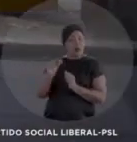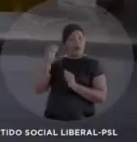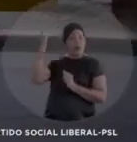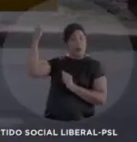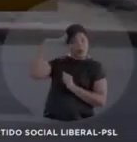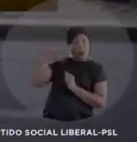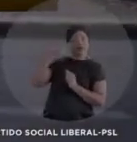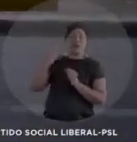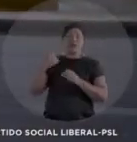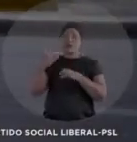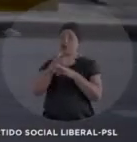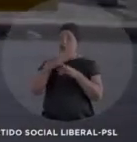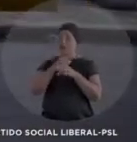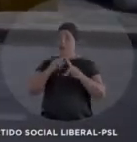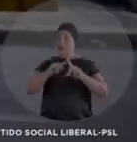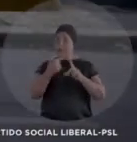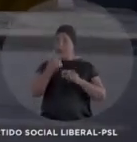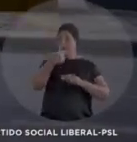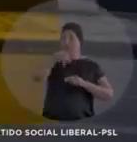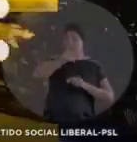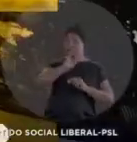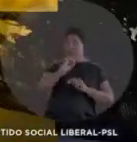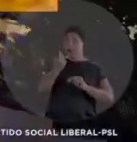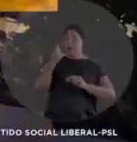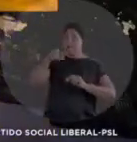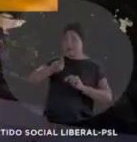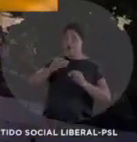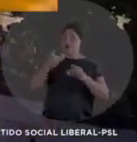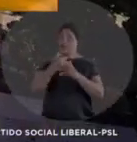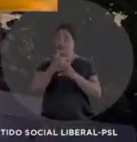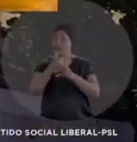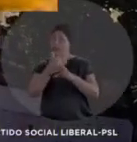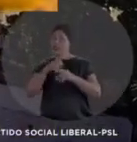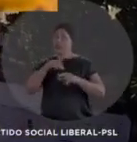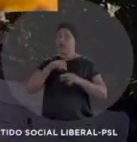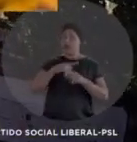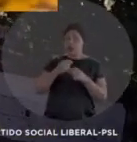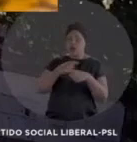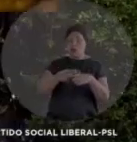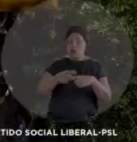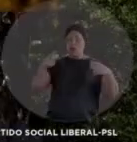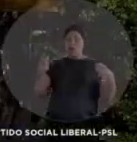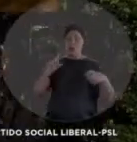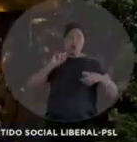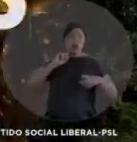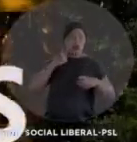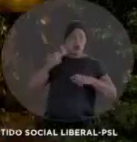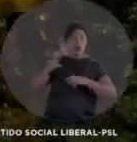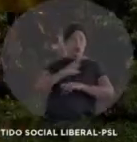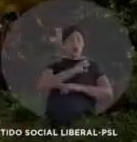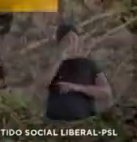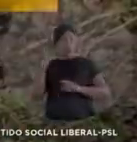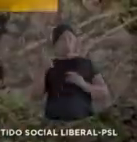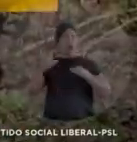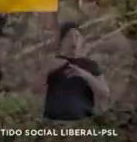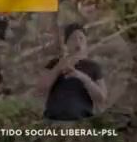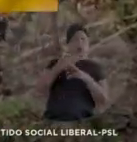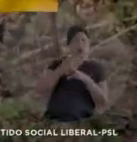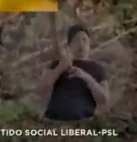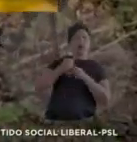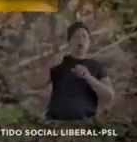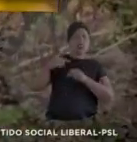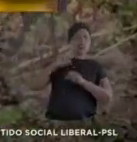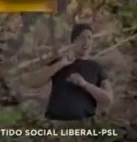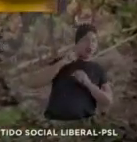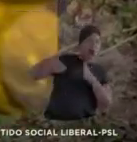cidade Com déficit habitacional De mais de 70 mil unidades Uma cidade Que produz toneladas De lixo por dia Uma cidade Onde esse lixo